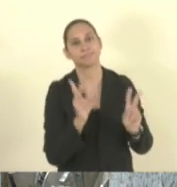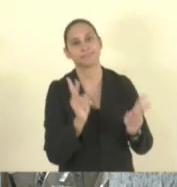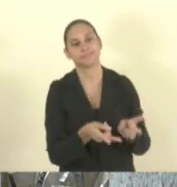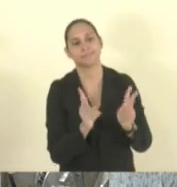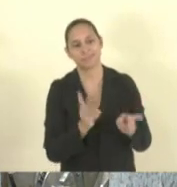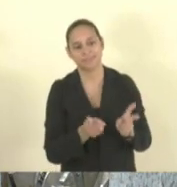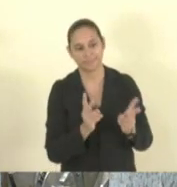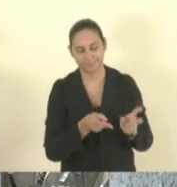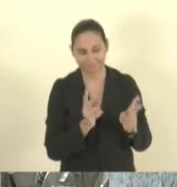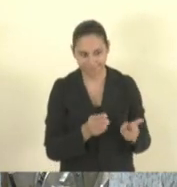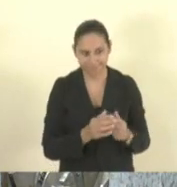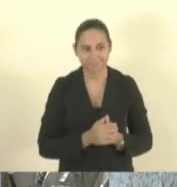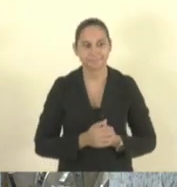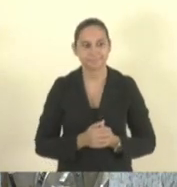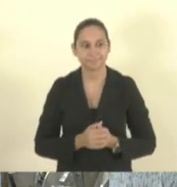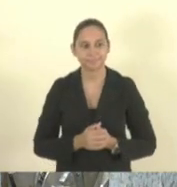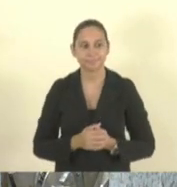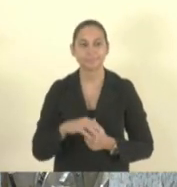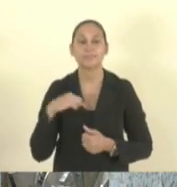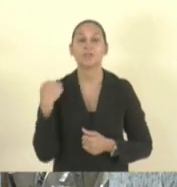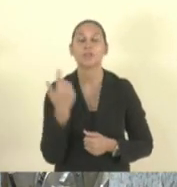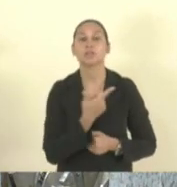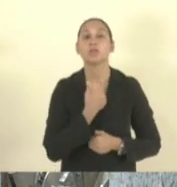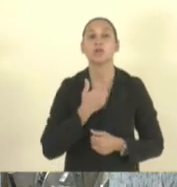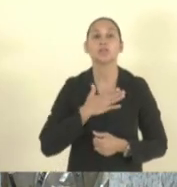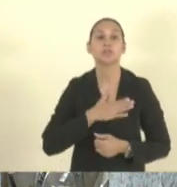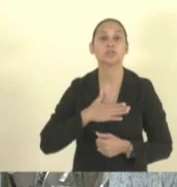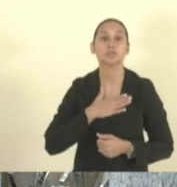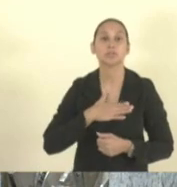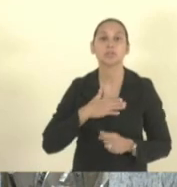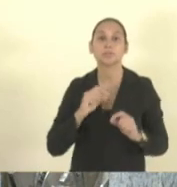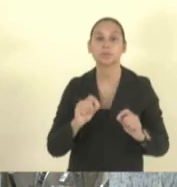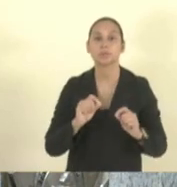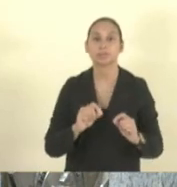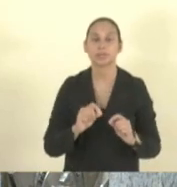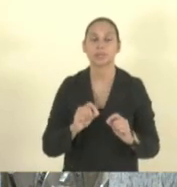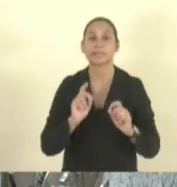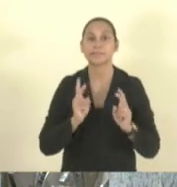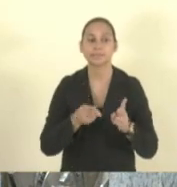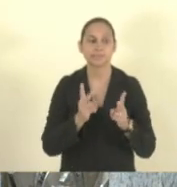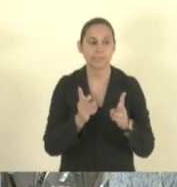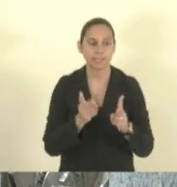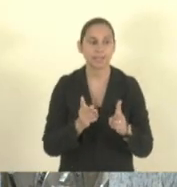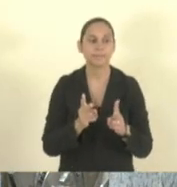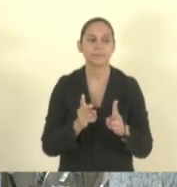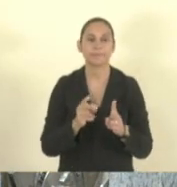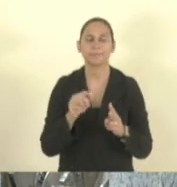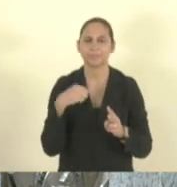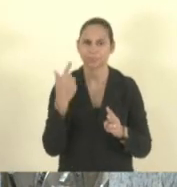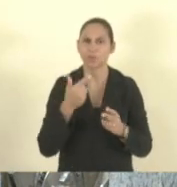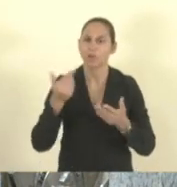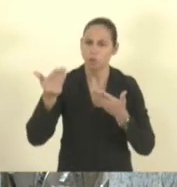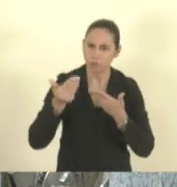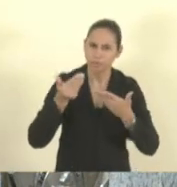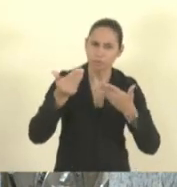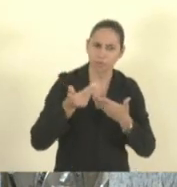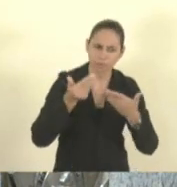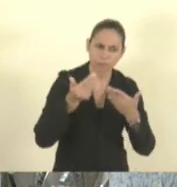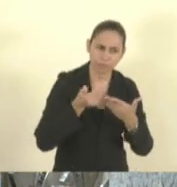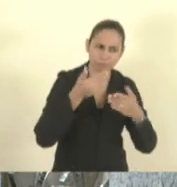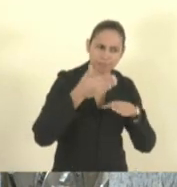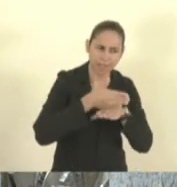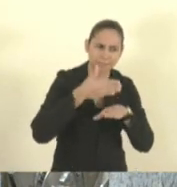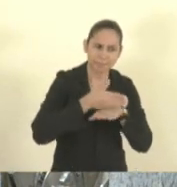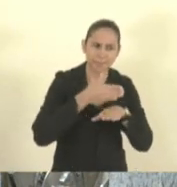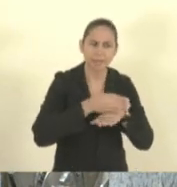nós gostamos muito de colocar para as famílias a gente tem sido convidado bastante para ir até o